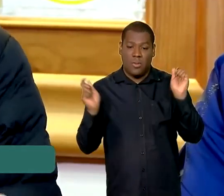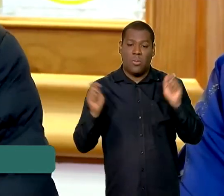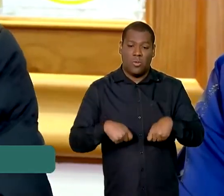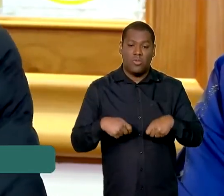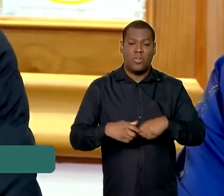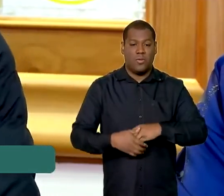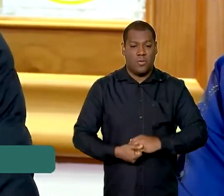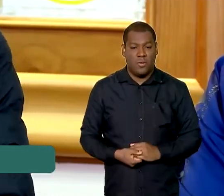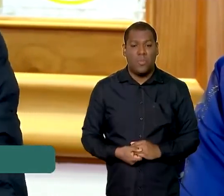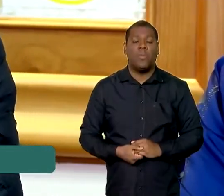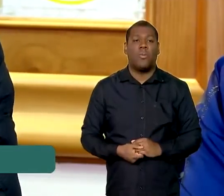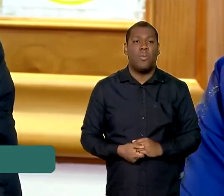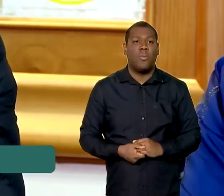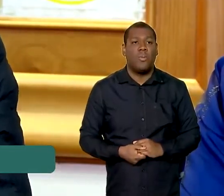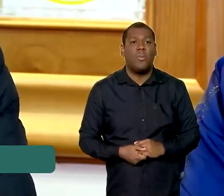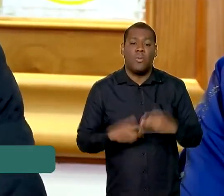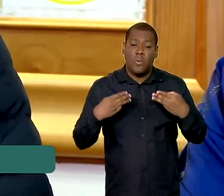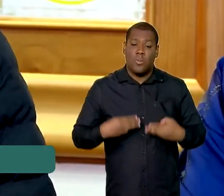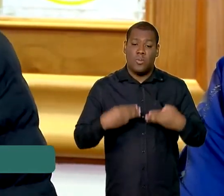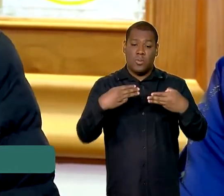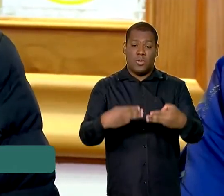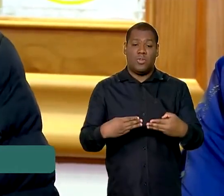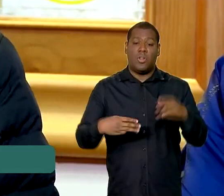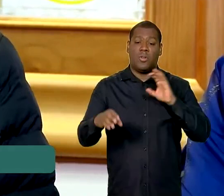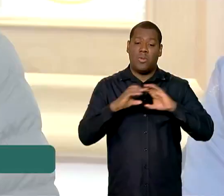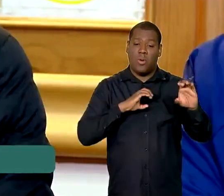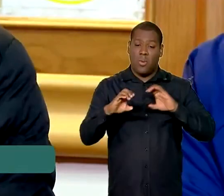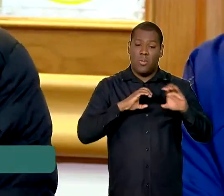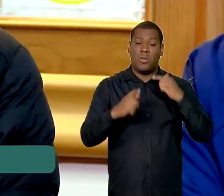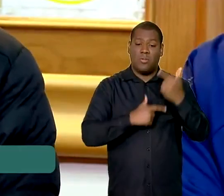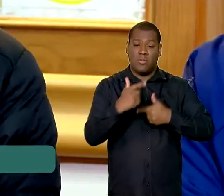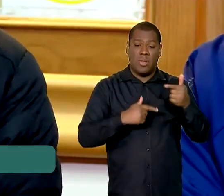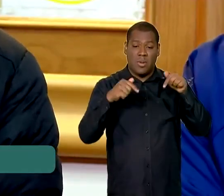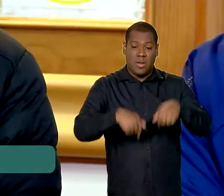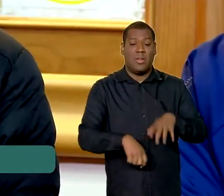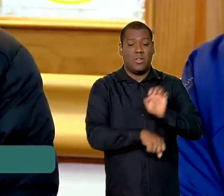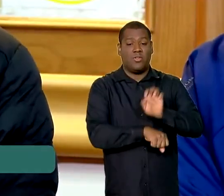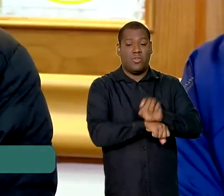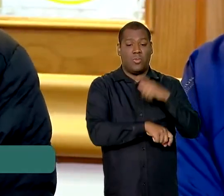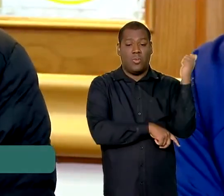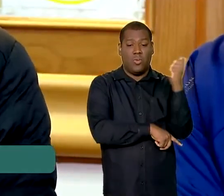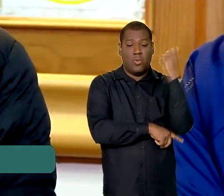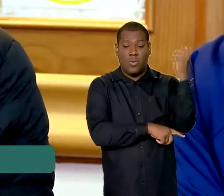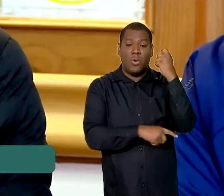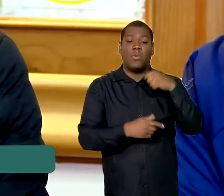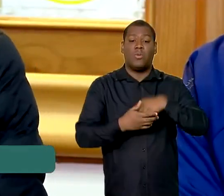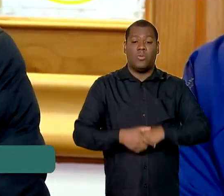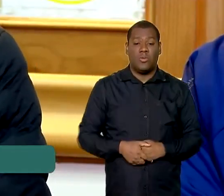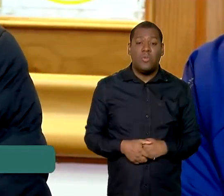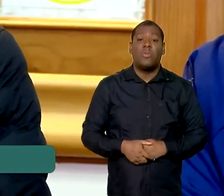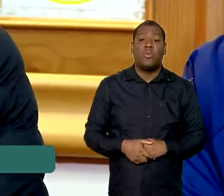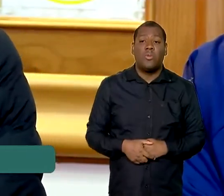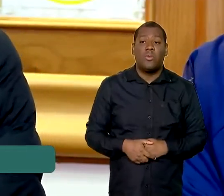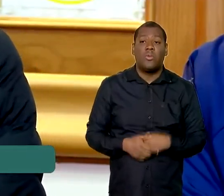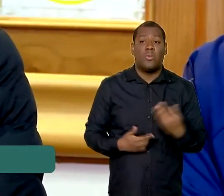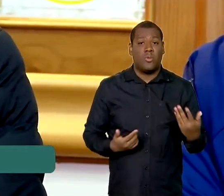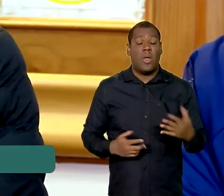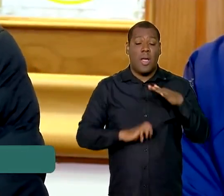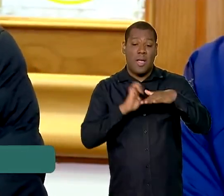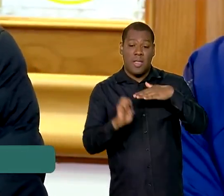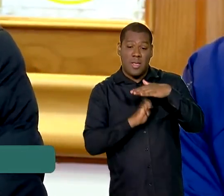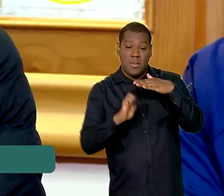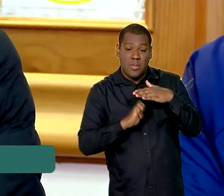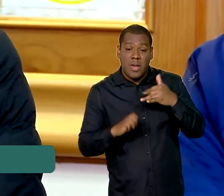ao lado de todo o setor que presta serviço aqui no Rio Grande do Sul. Além das operadoras estarem atuando para poder